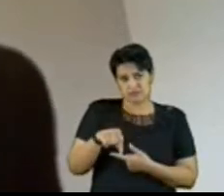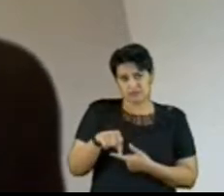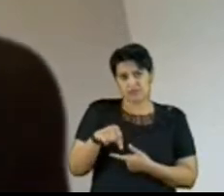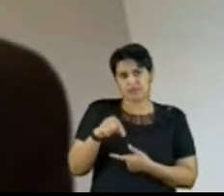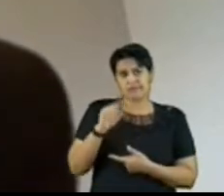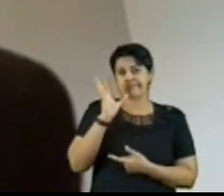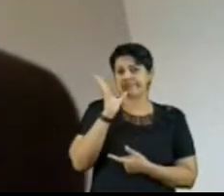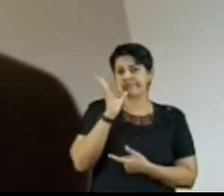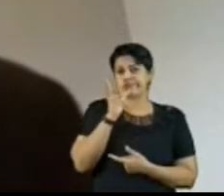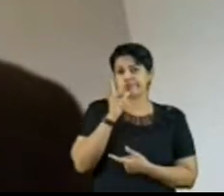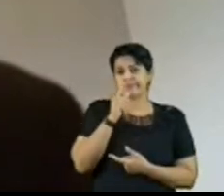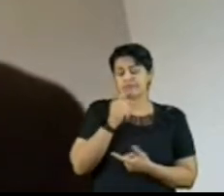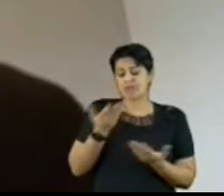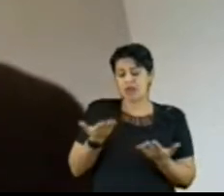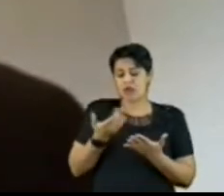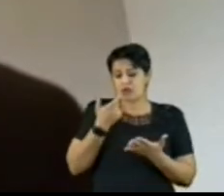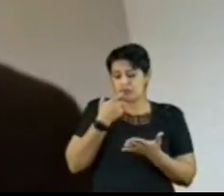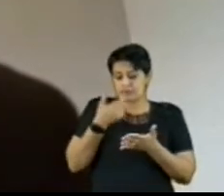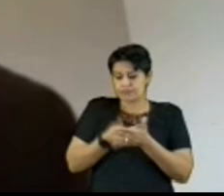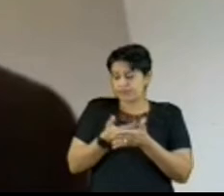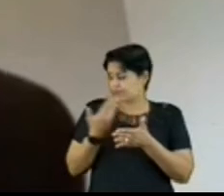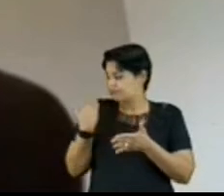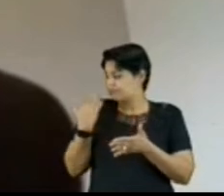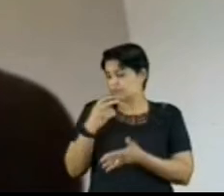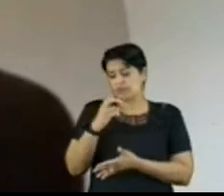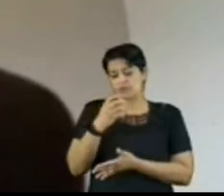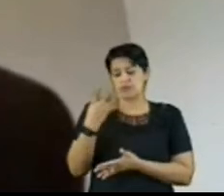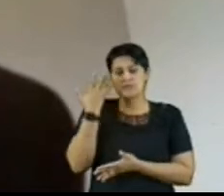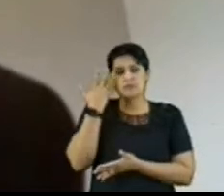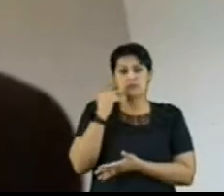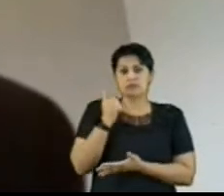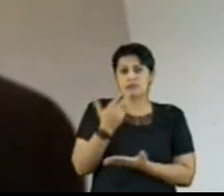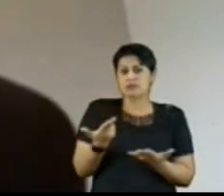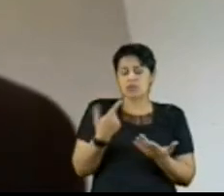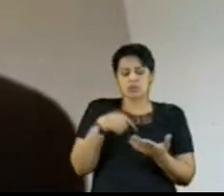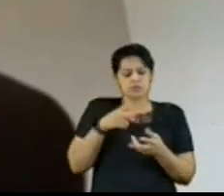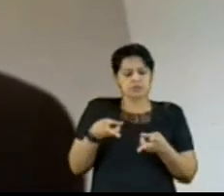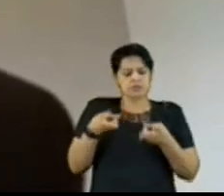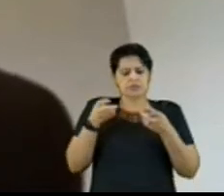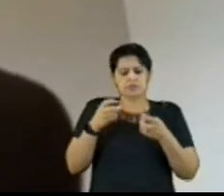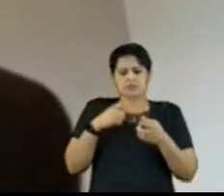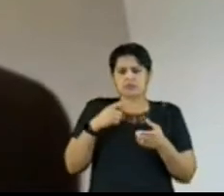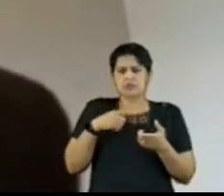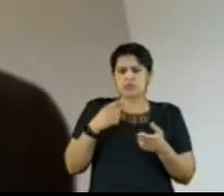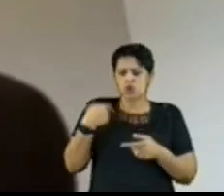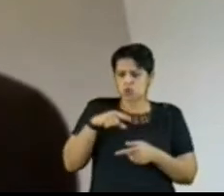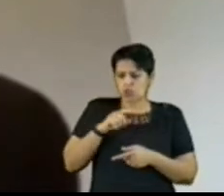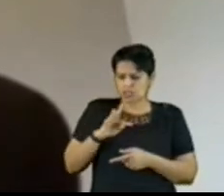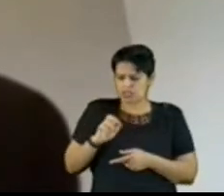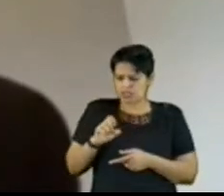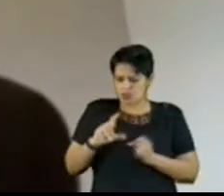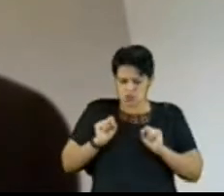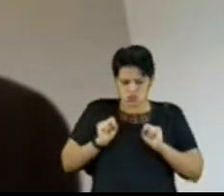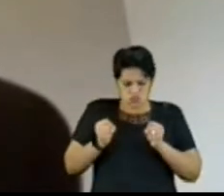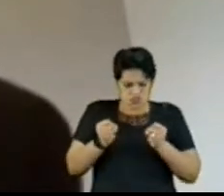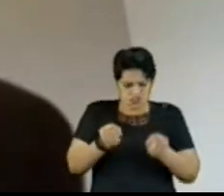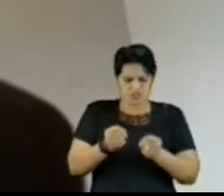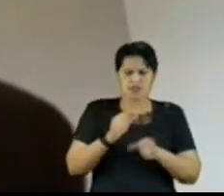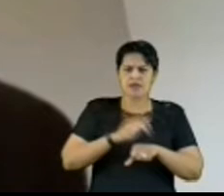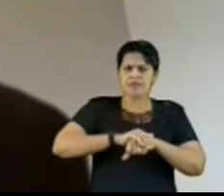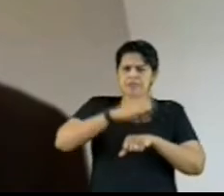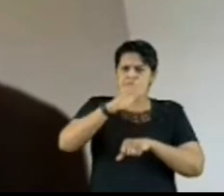dias. O civil, portanto, foi um esforço sobre-humano por parte dos servidores da área técnica